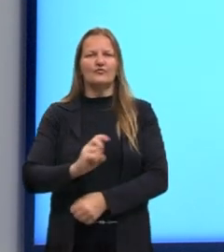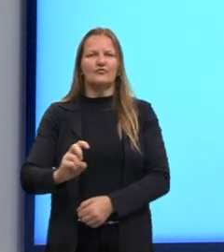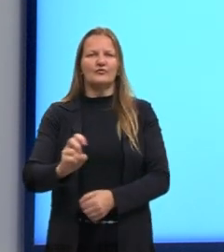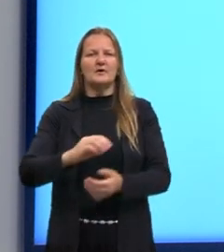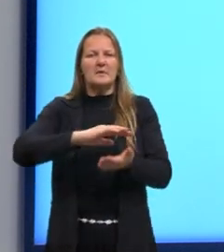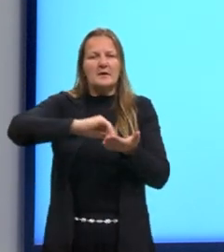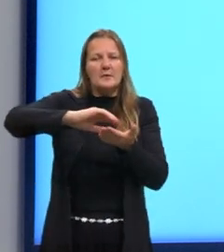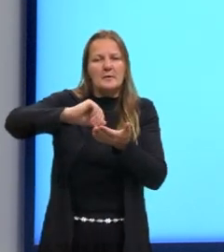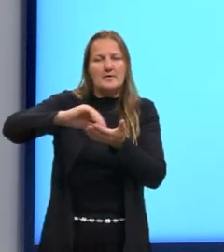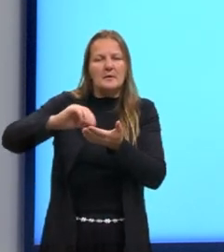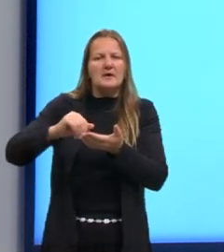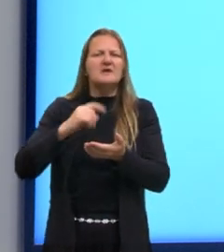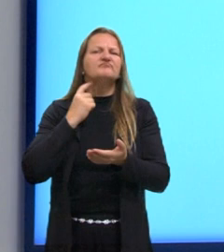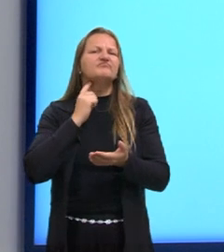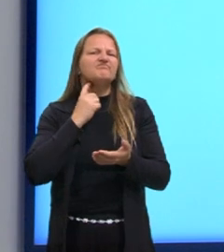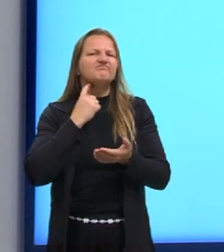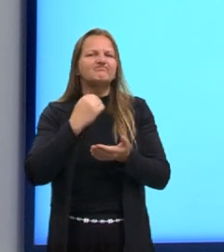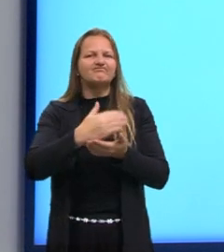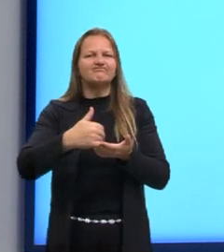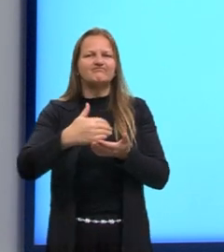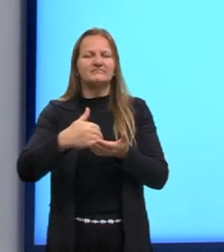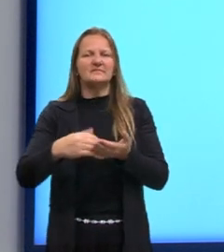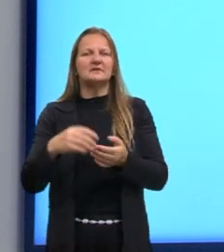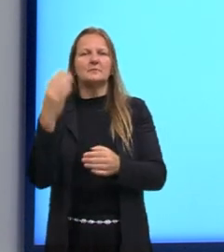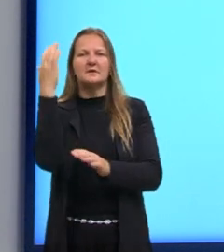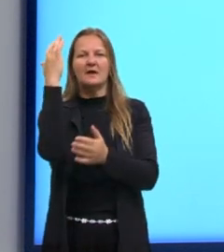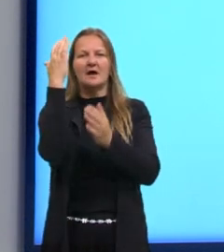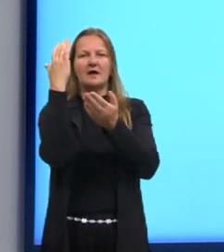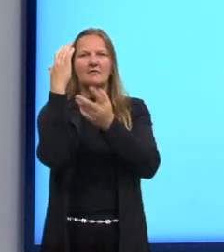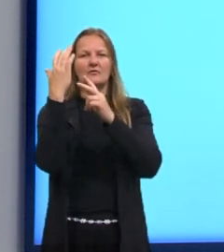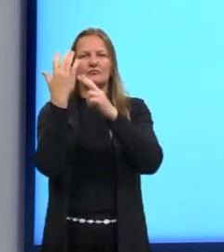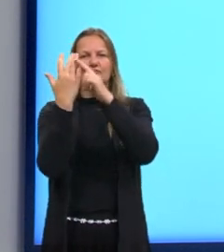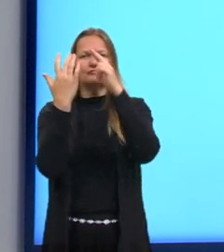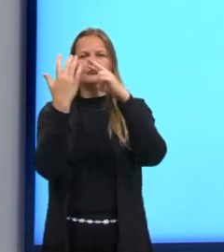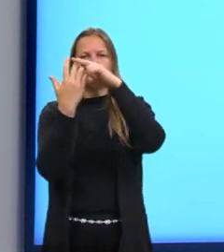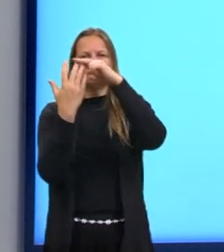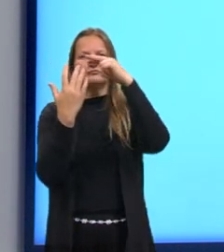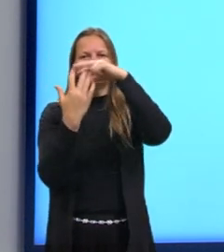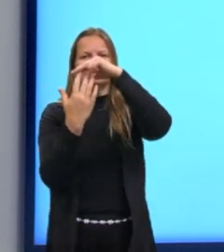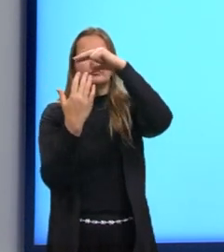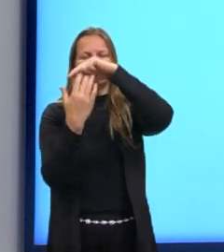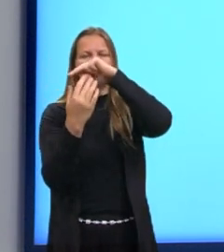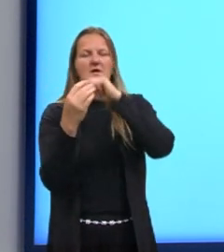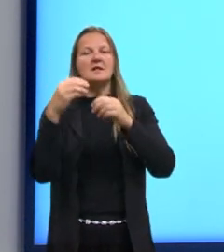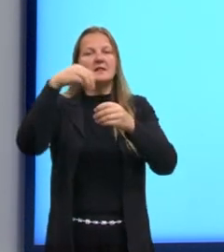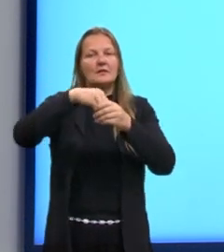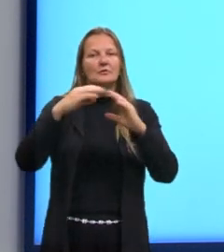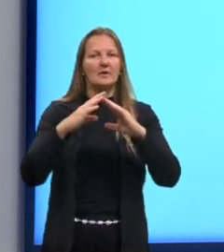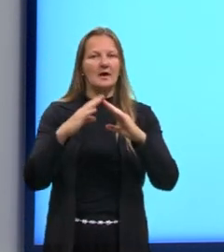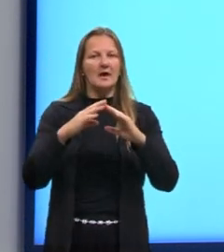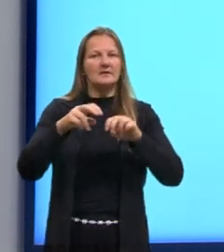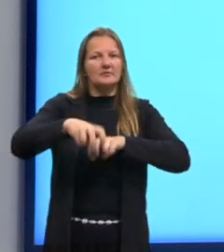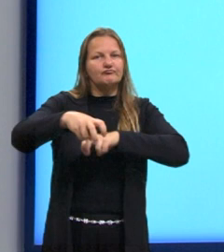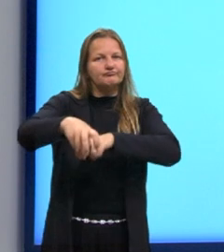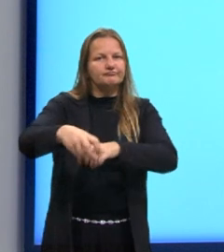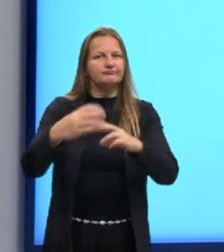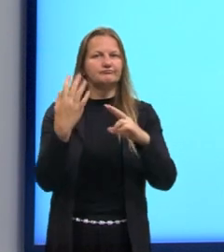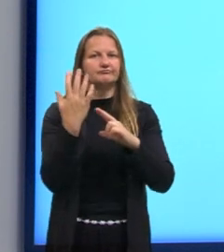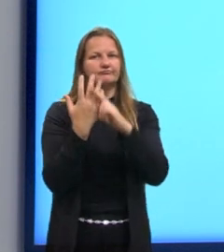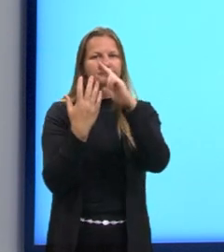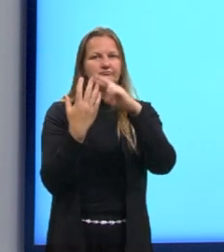orgânica e a poda de árvores no quintal das residências. Então, gente,